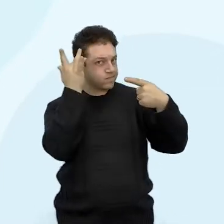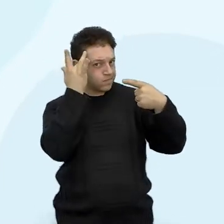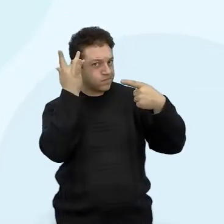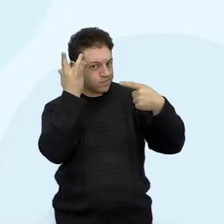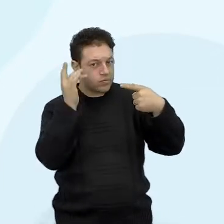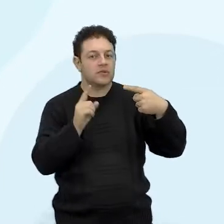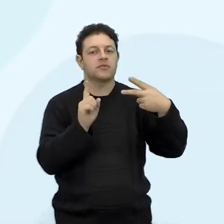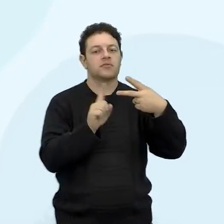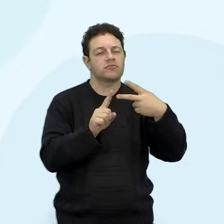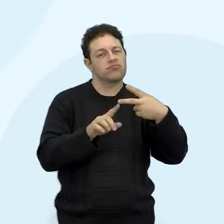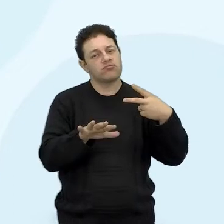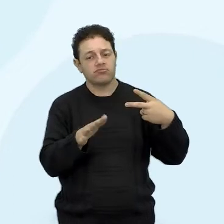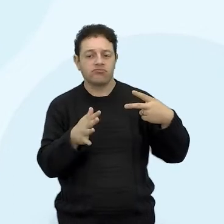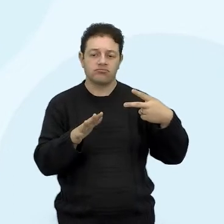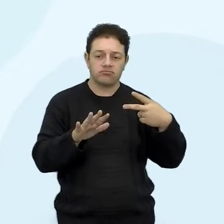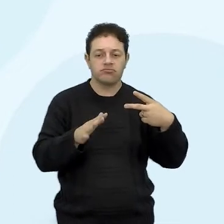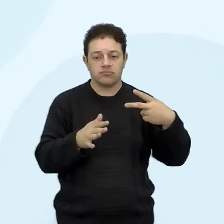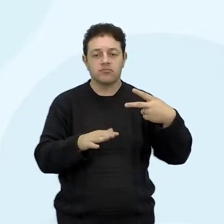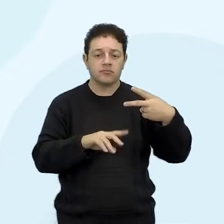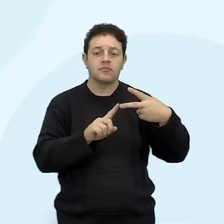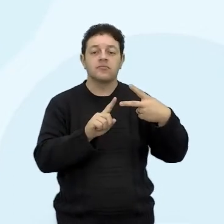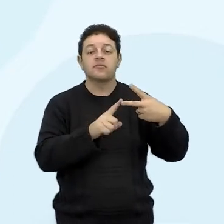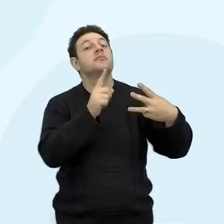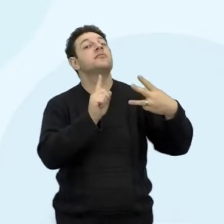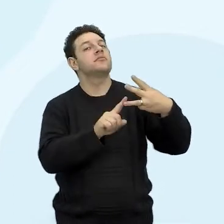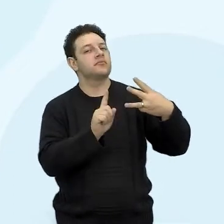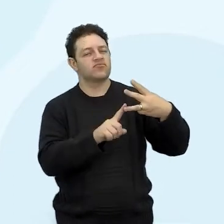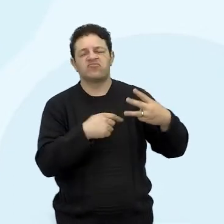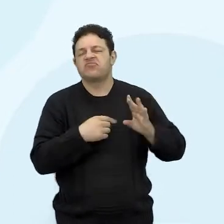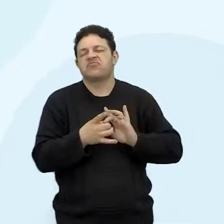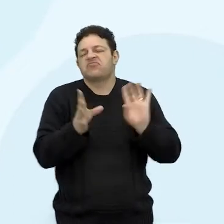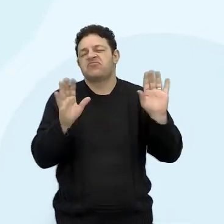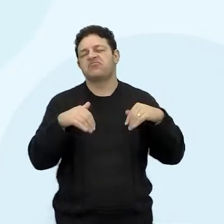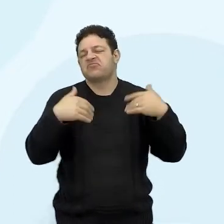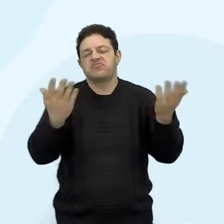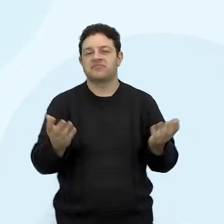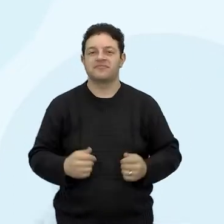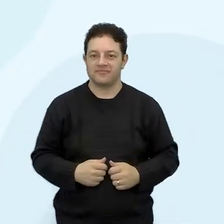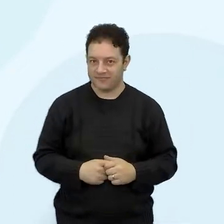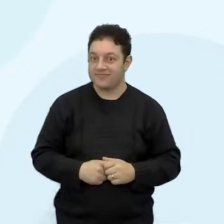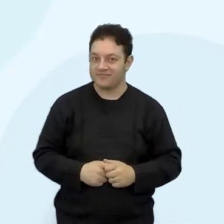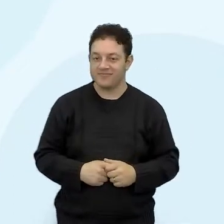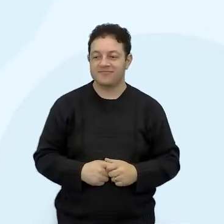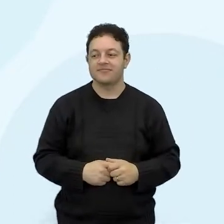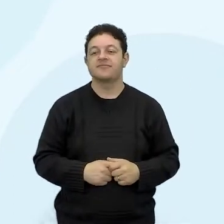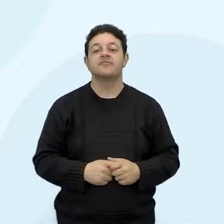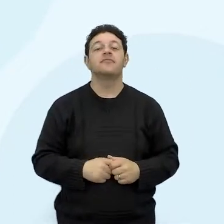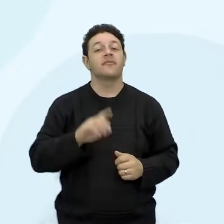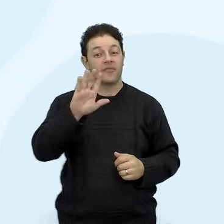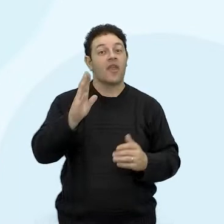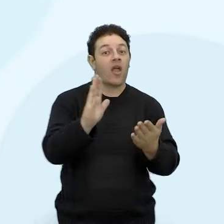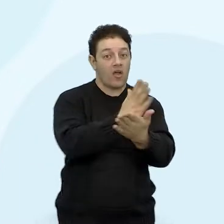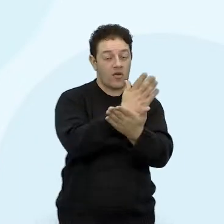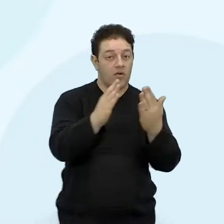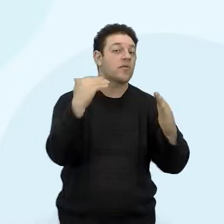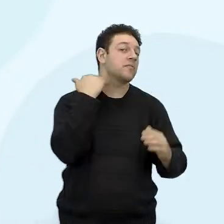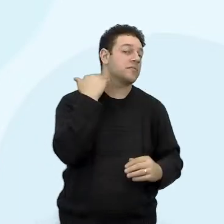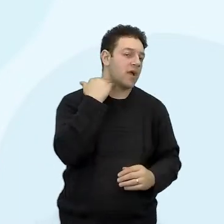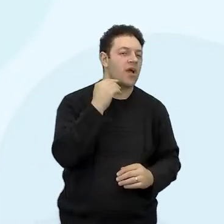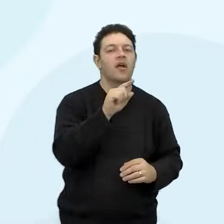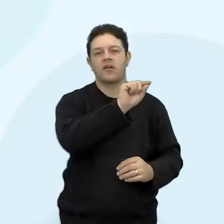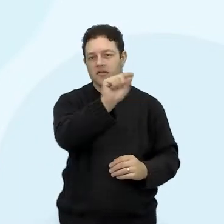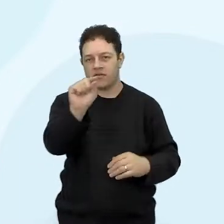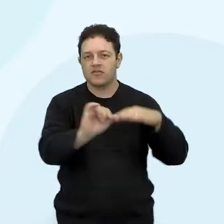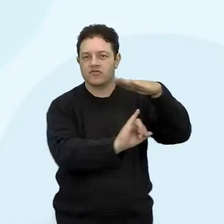o moderado e o arrojado. Vai ter instituições financeiras que tem até